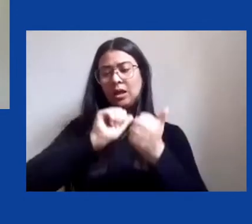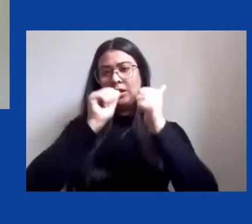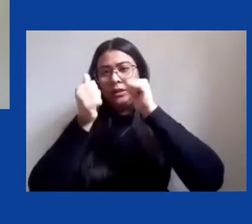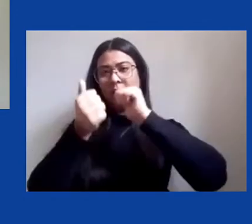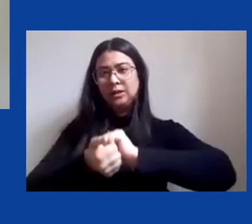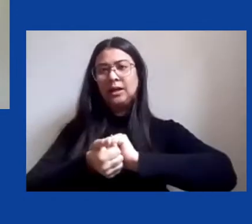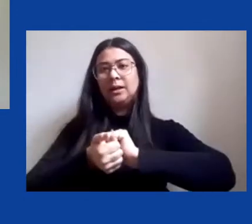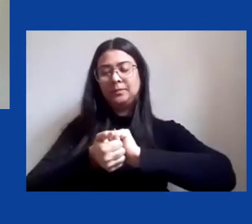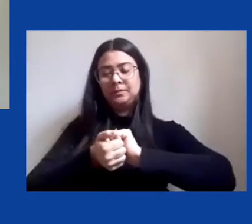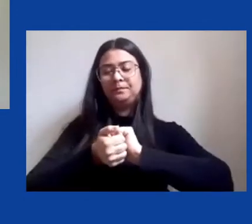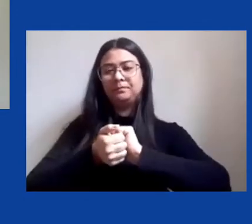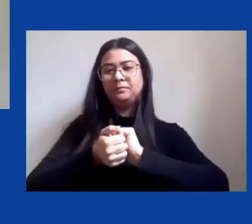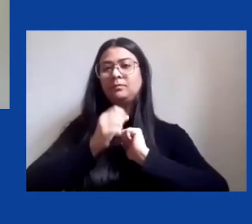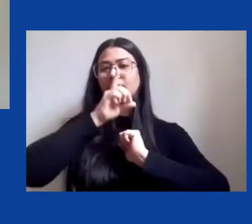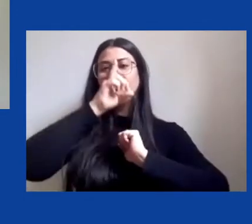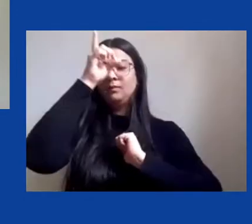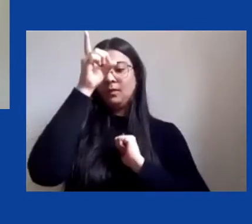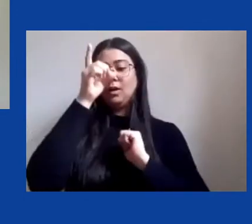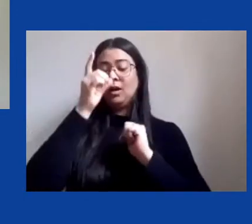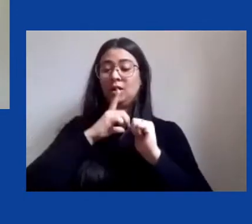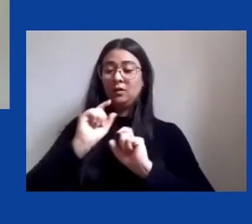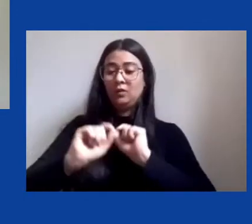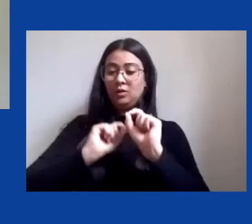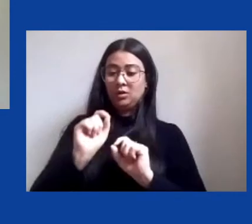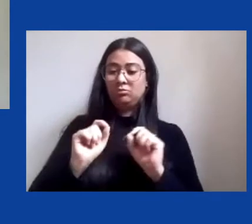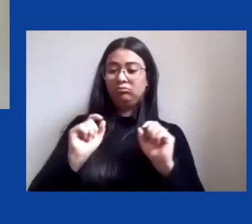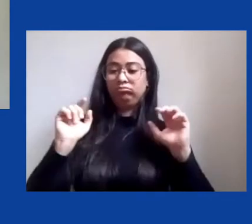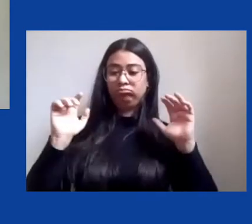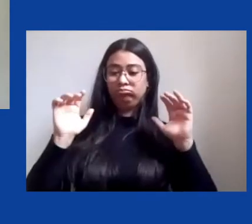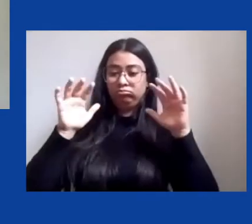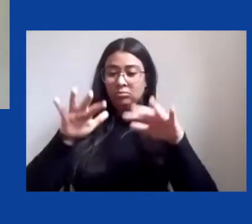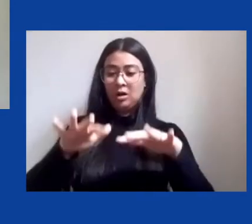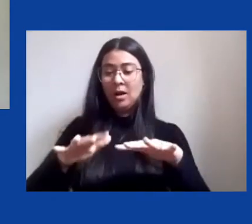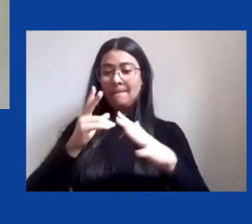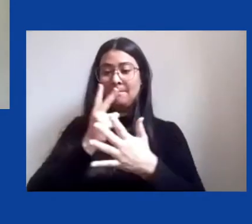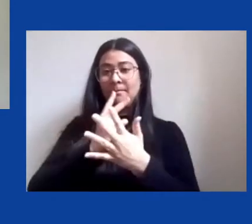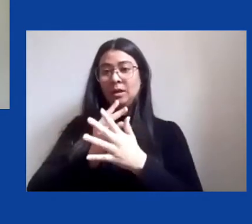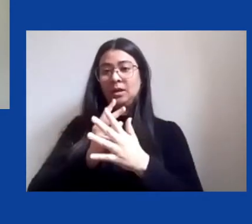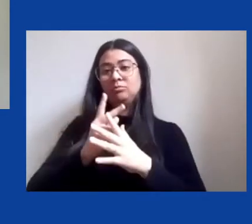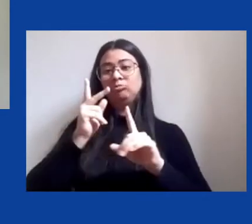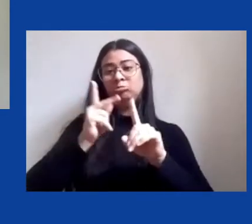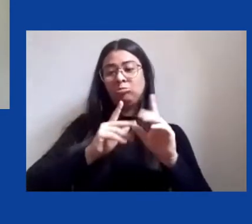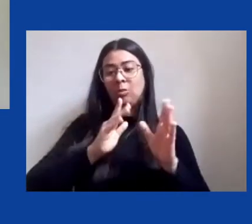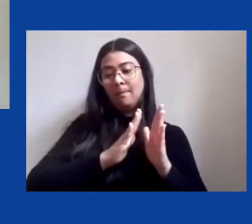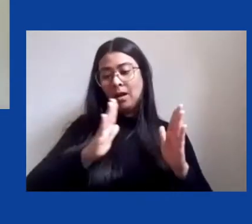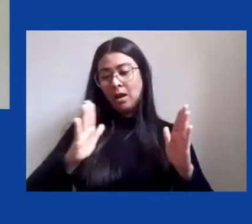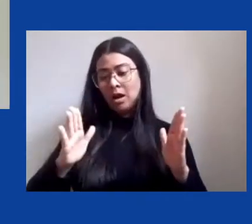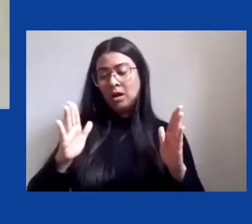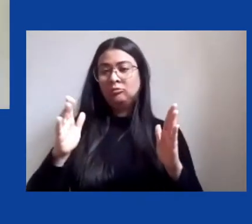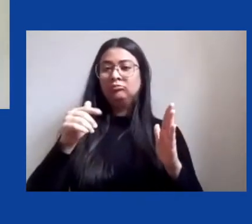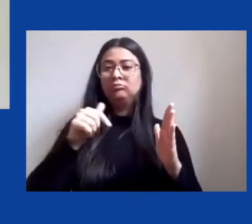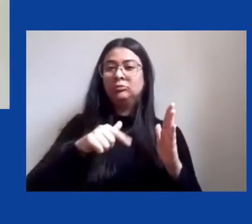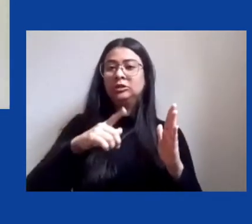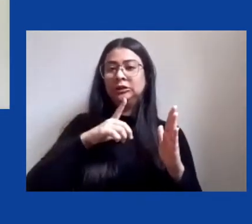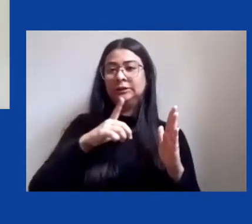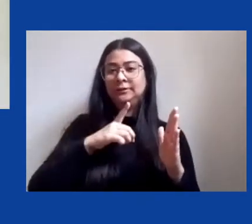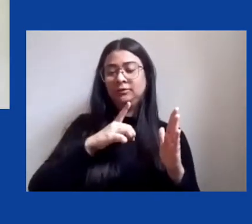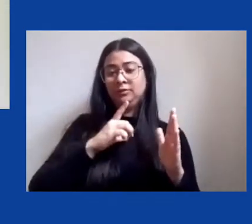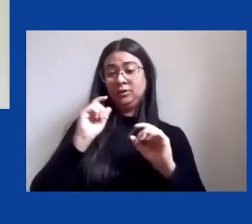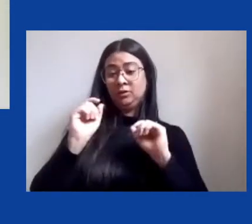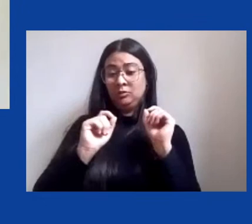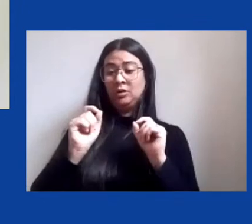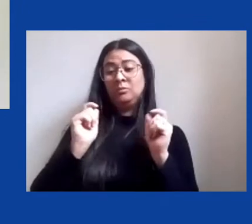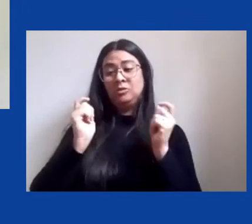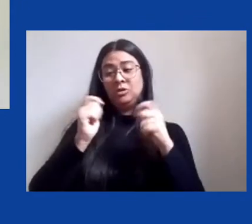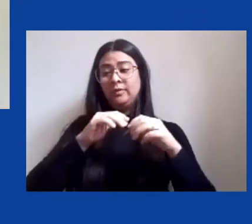estabeleceu mesmo durante os períodos autoritários e de exceção. Um paradigma que se tornou hegemônico no Brasil e na